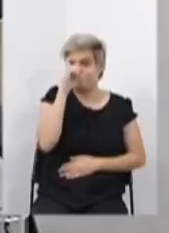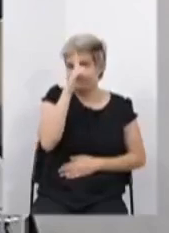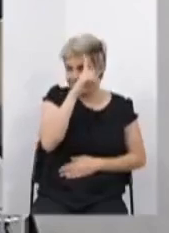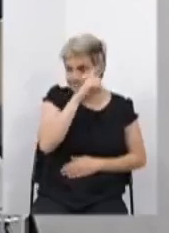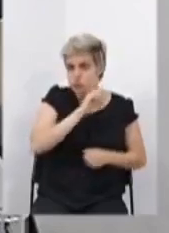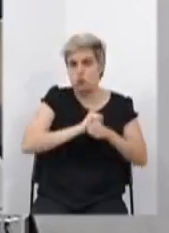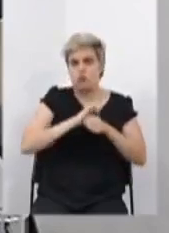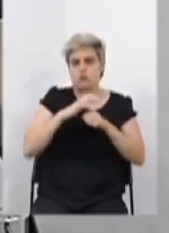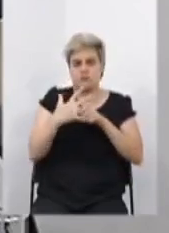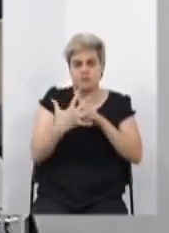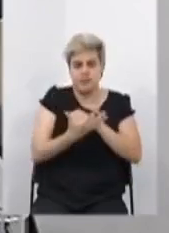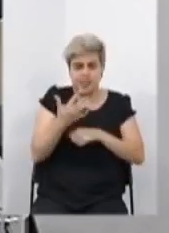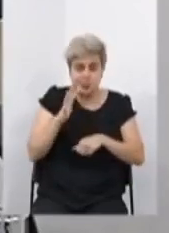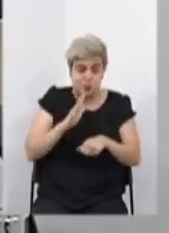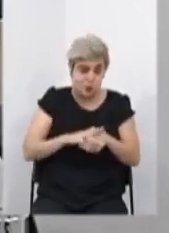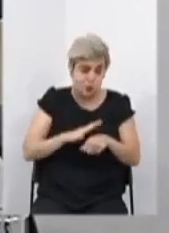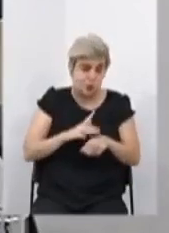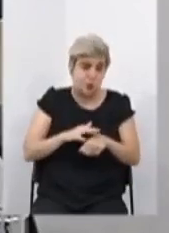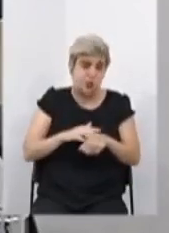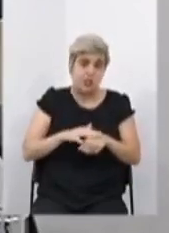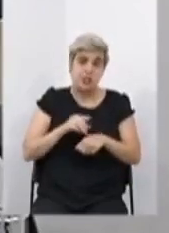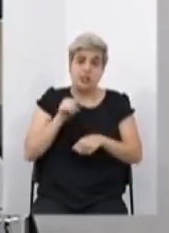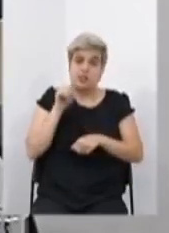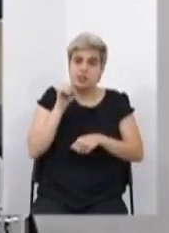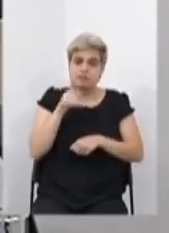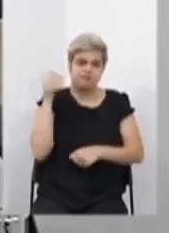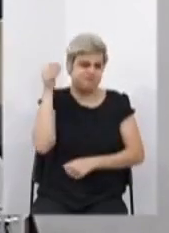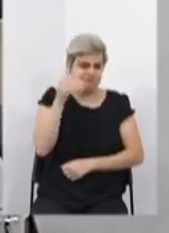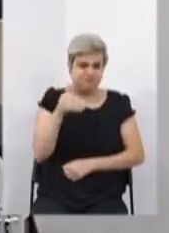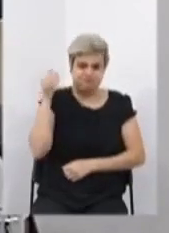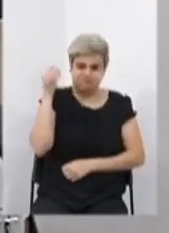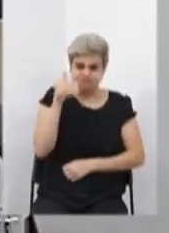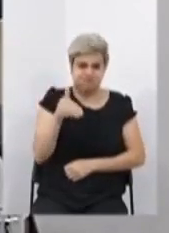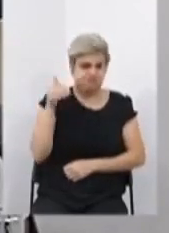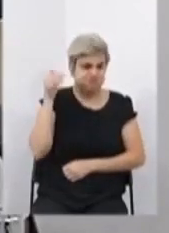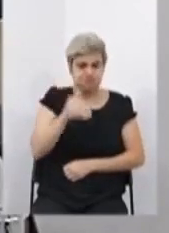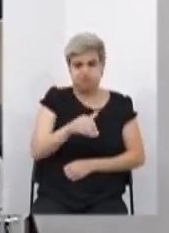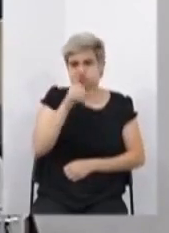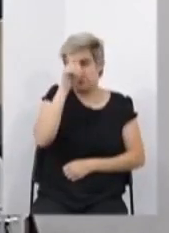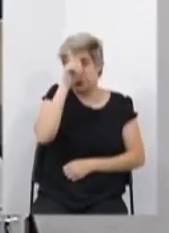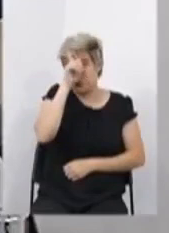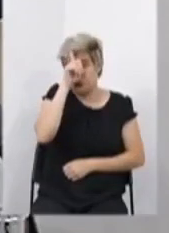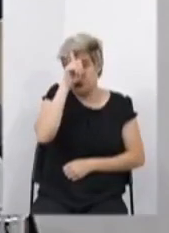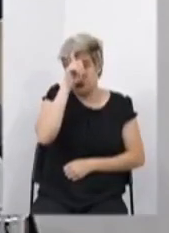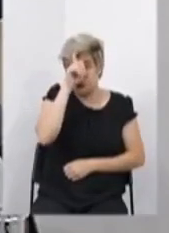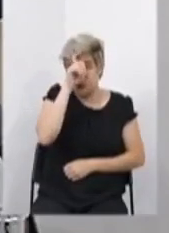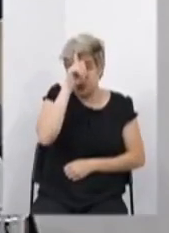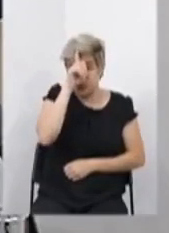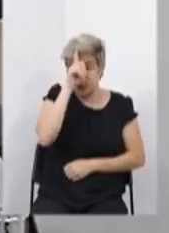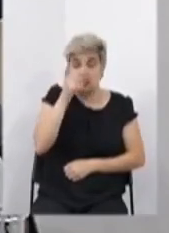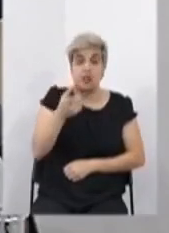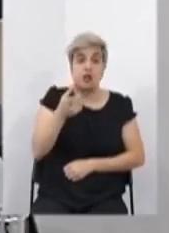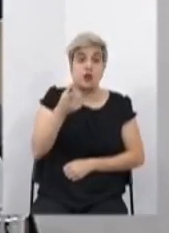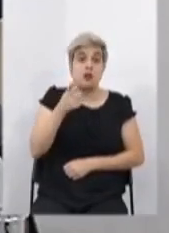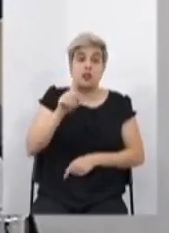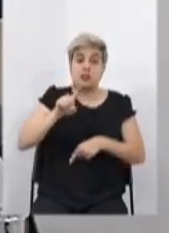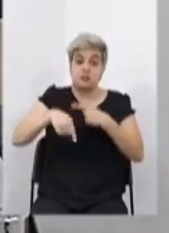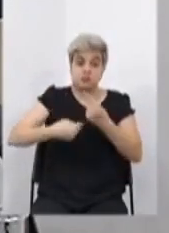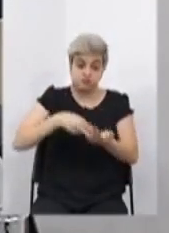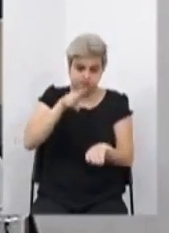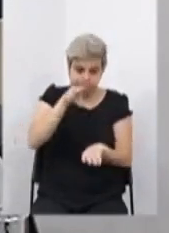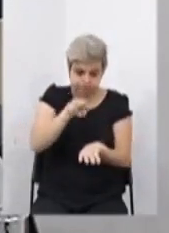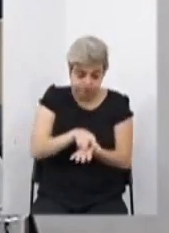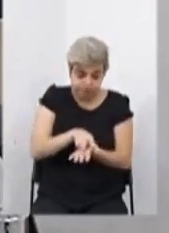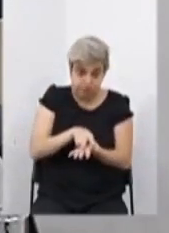doença, você foi quatro vezes no hospital e retornou, e só na quinta vez foi internado,